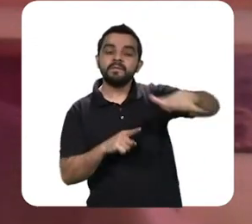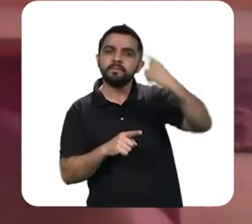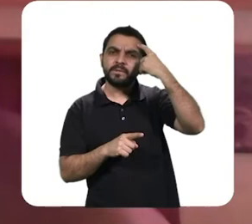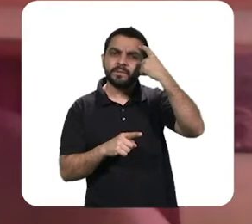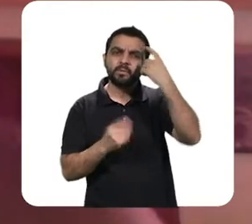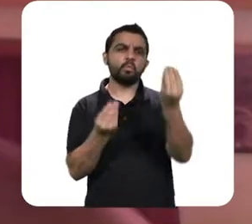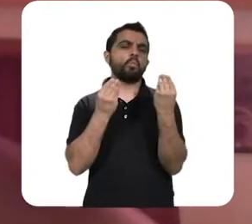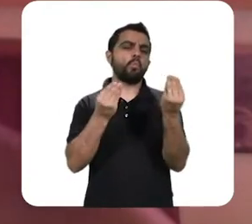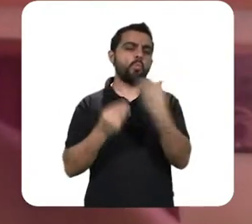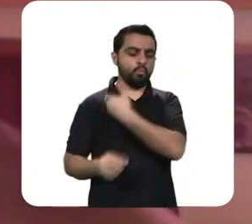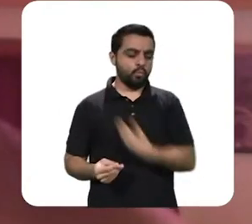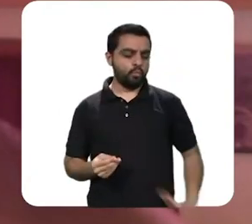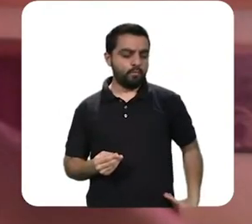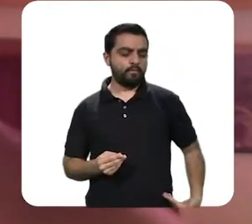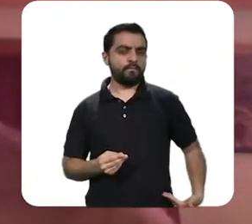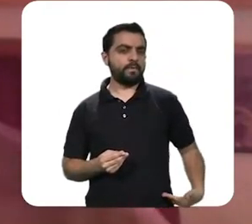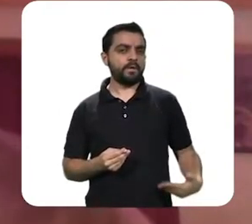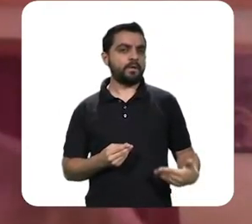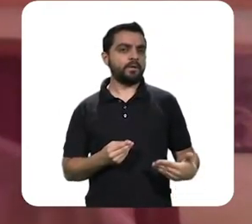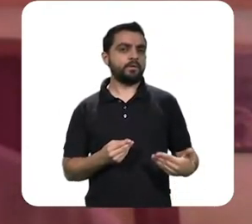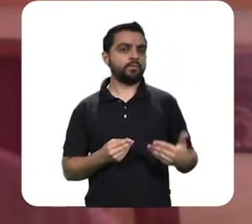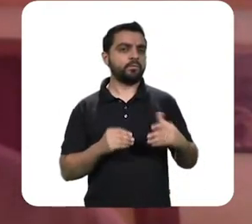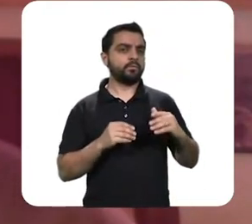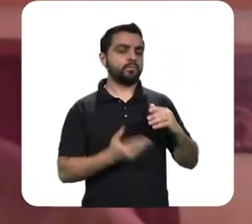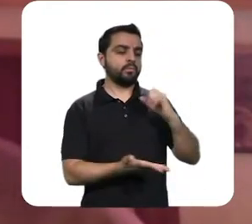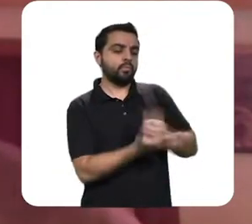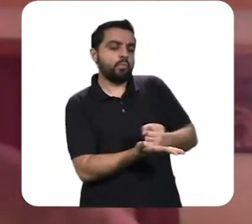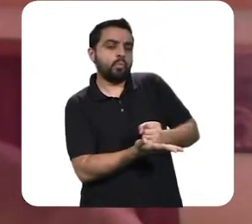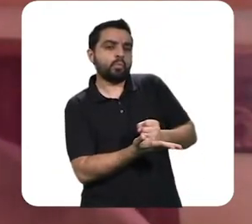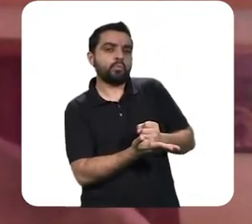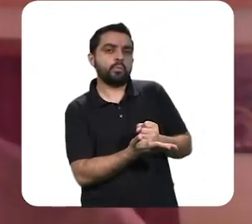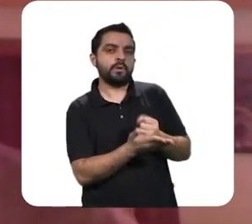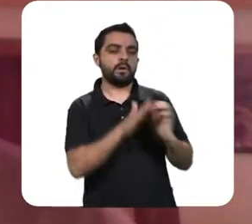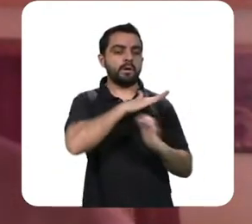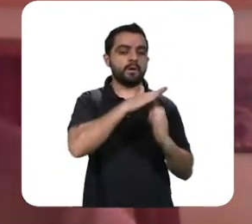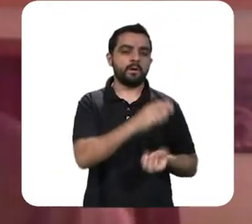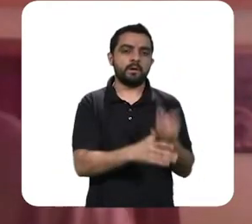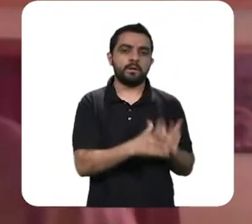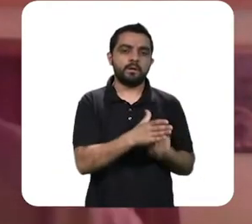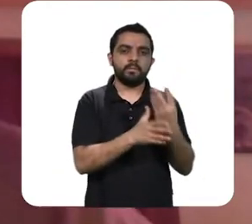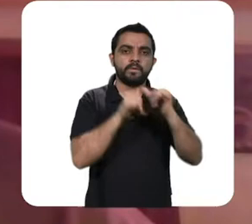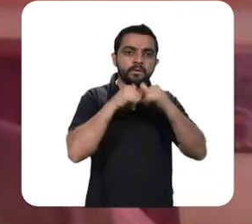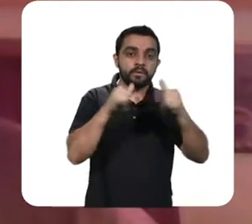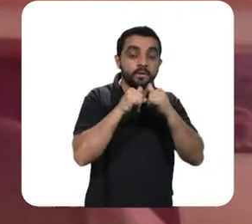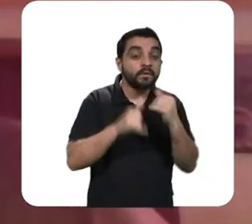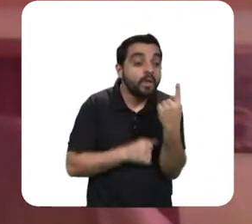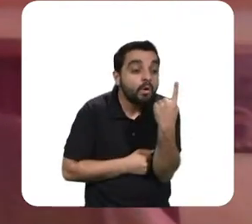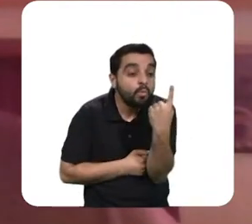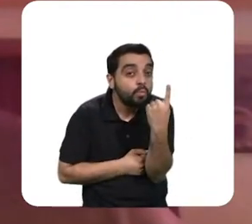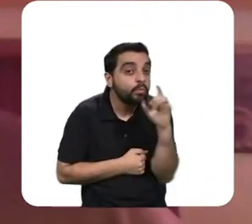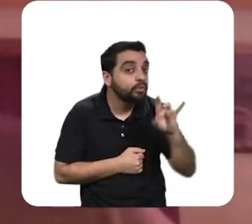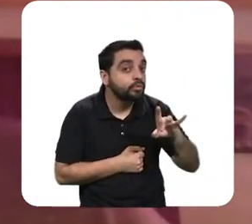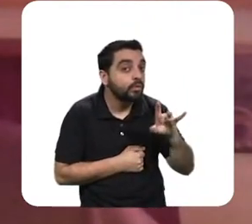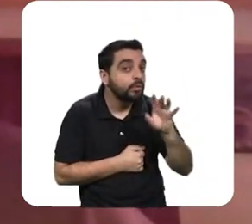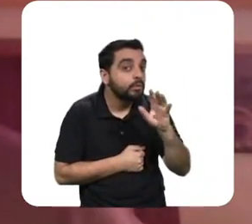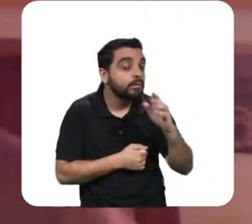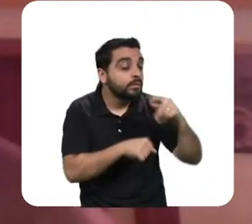uma usina hidrelétrica, uma, uma, daquela que o Roosevelt ia fazer no Vale do Tennessee.